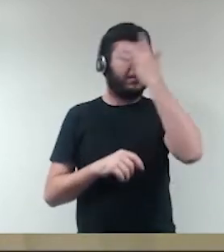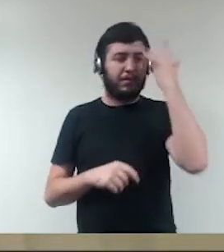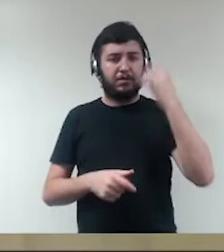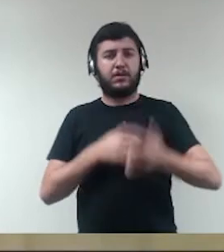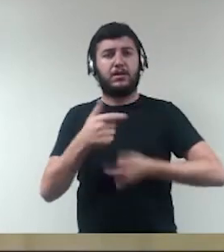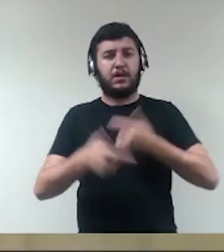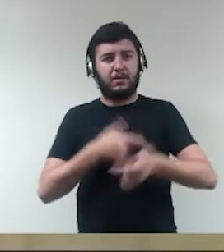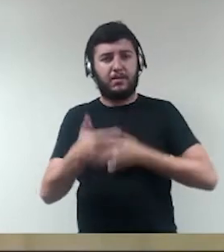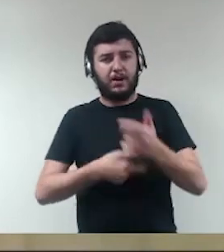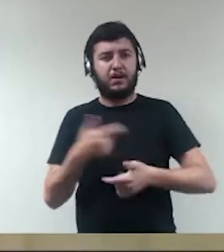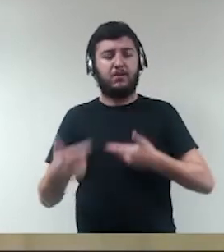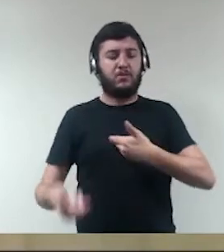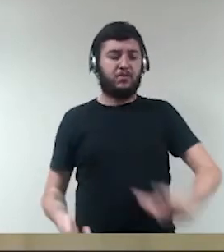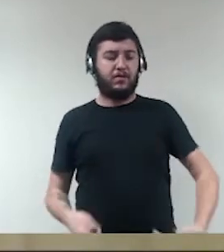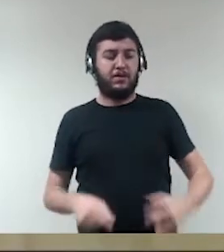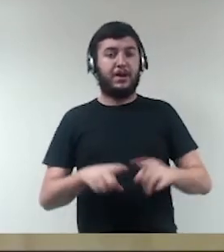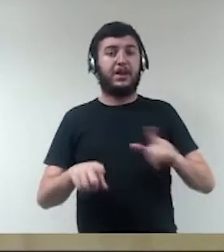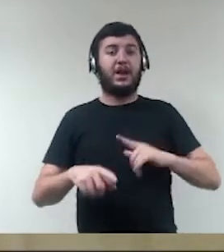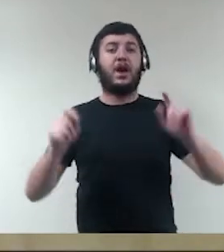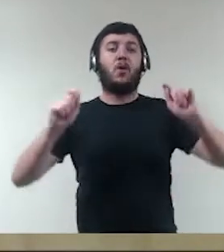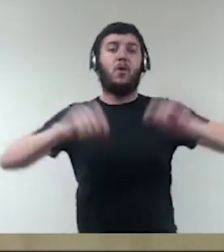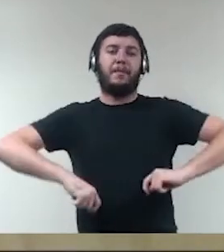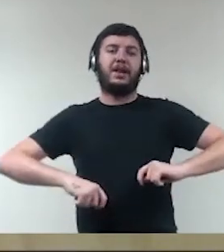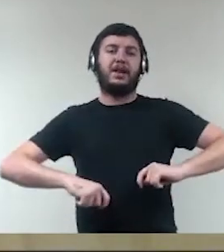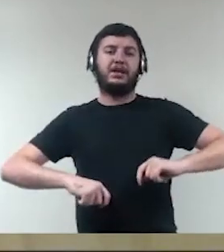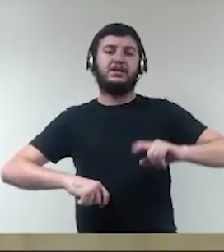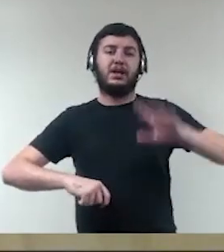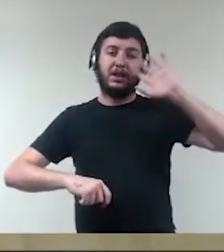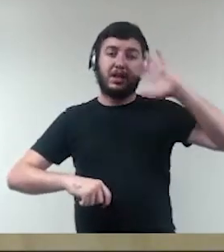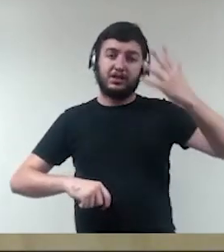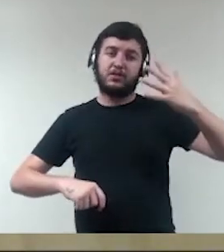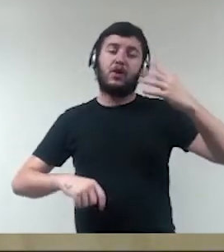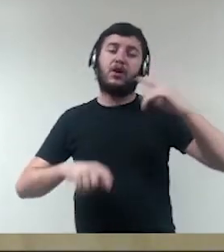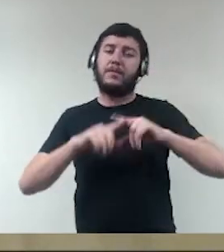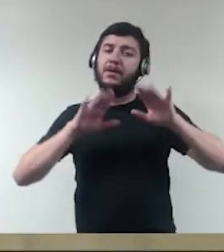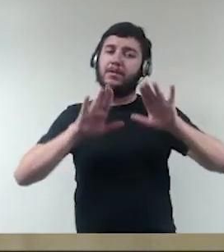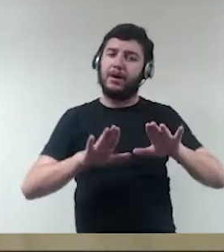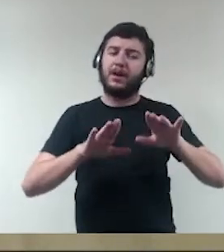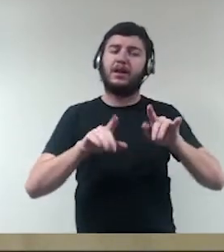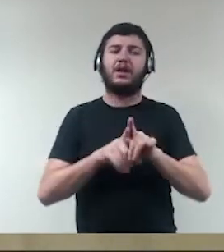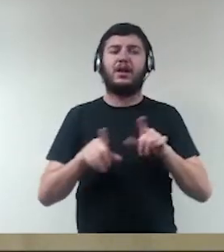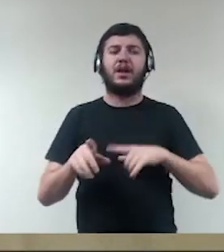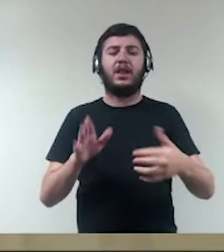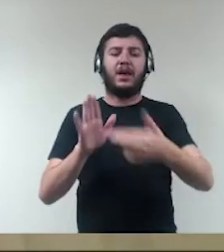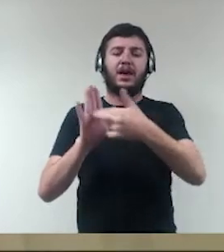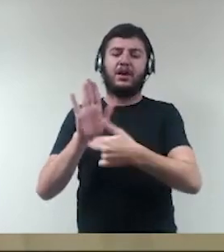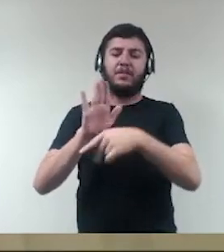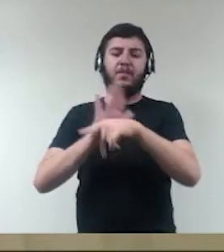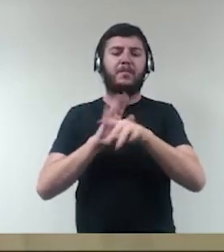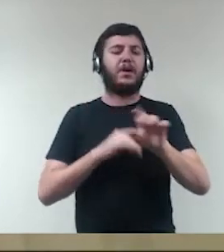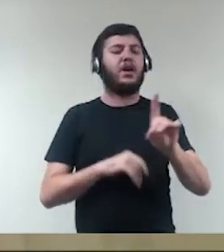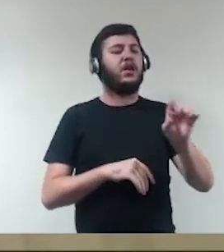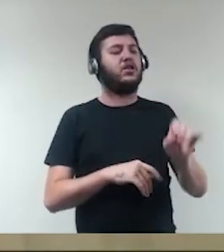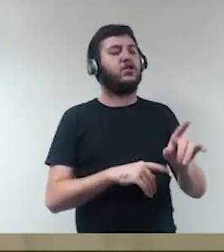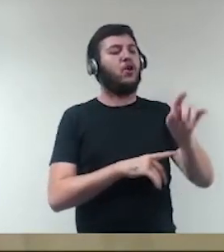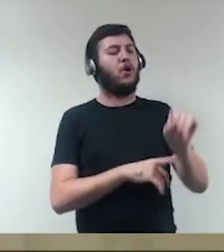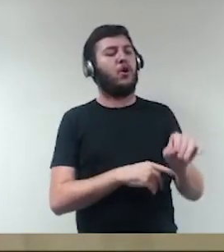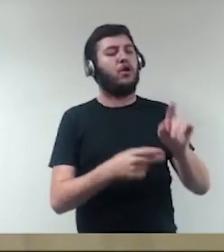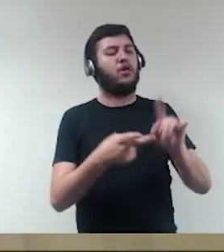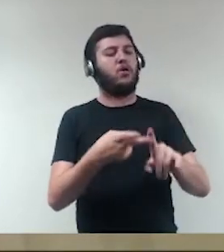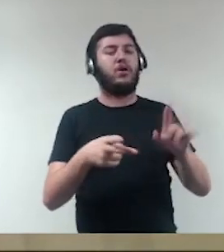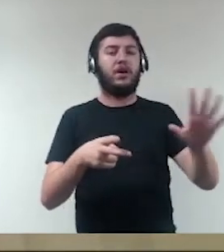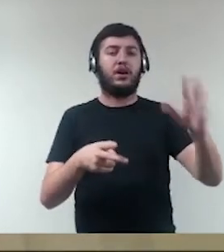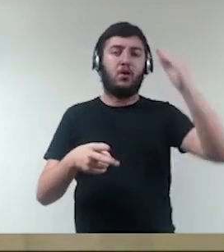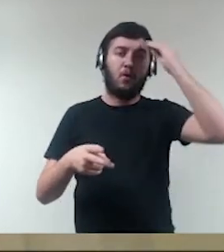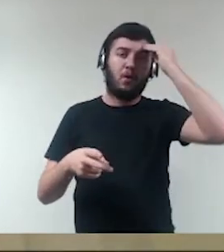decisória, né, então, retirando eles dessa regra geral do dolo e da culpa, podemos chamar